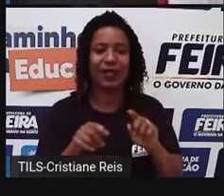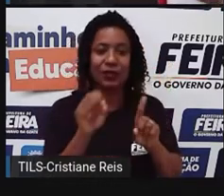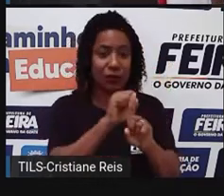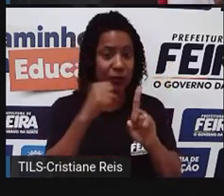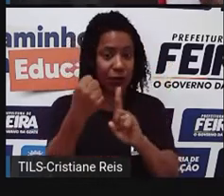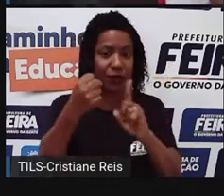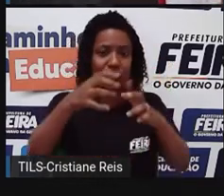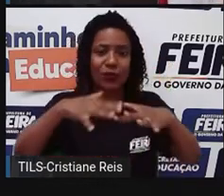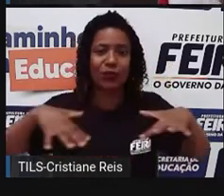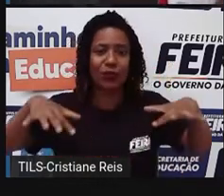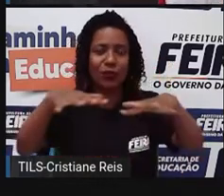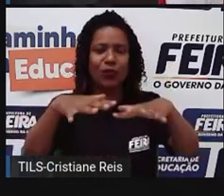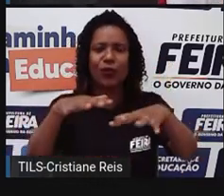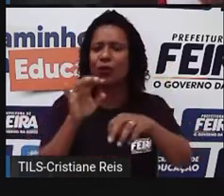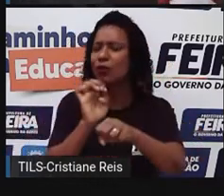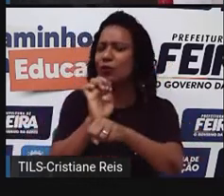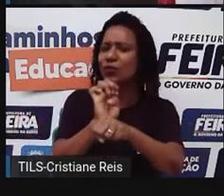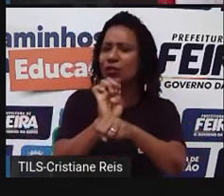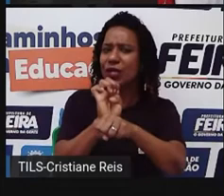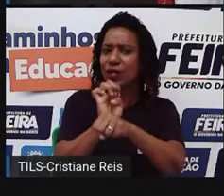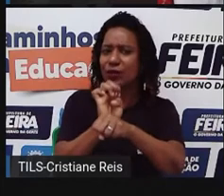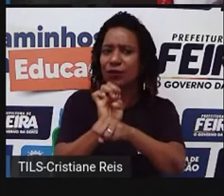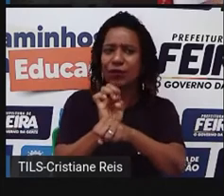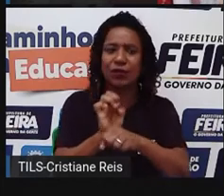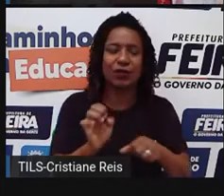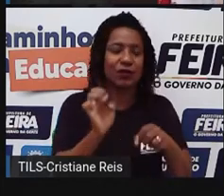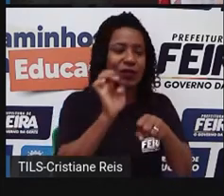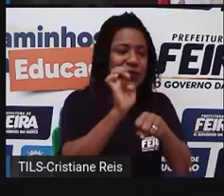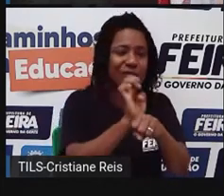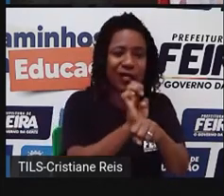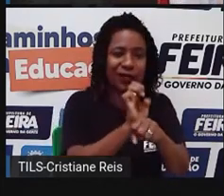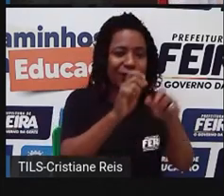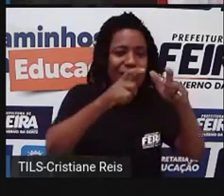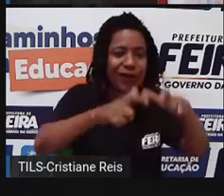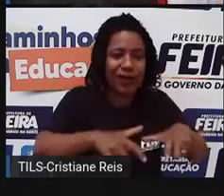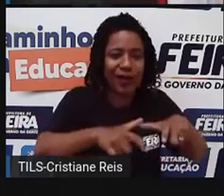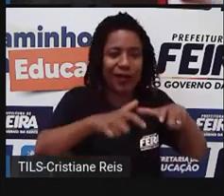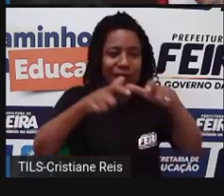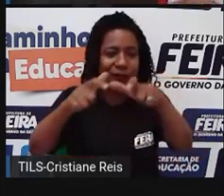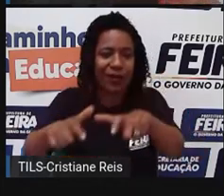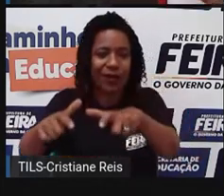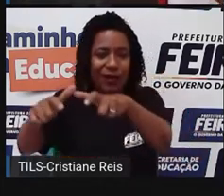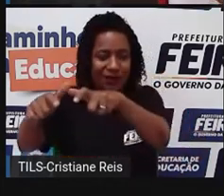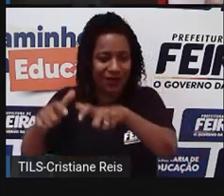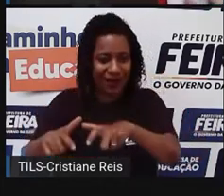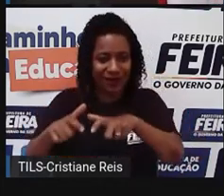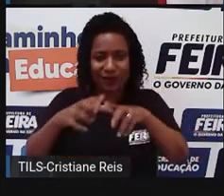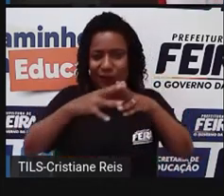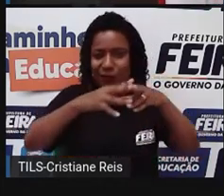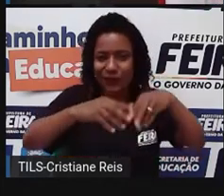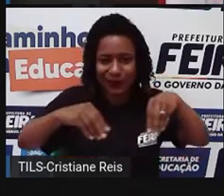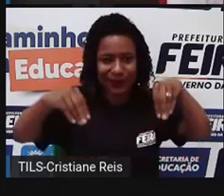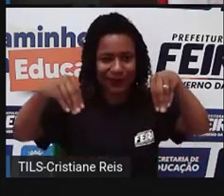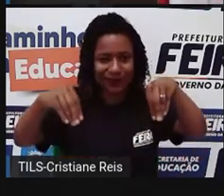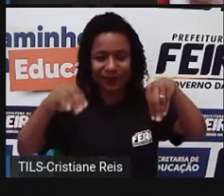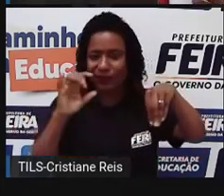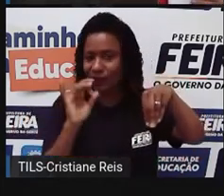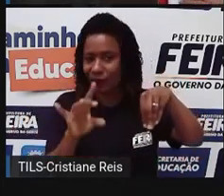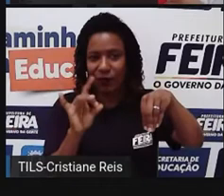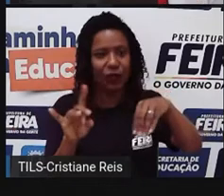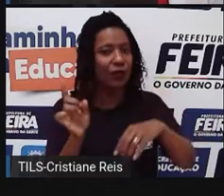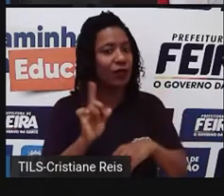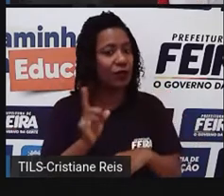entendendo Estado, né, no espaço maior, não só aquela divisão, né, política dentro de um país.